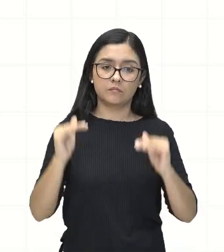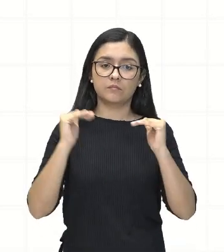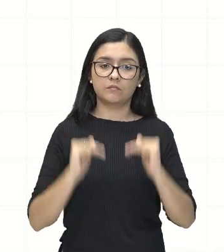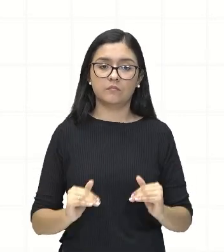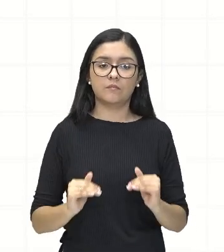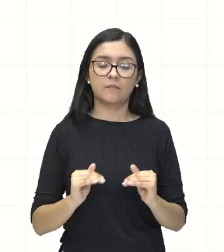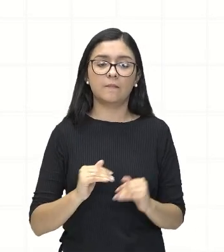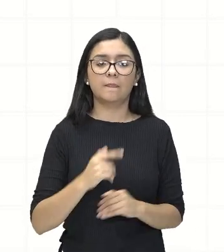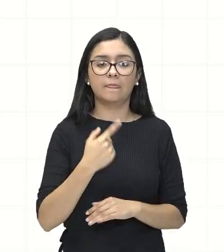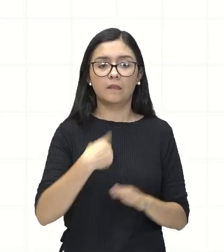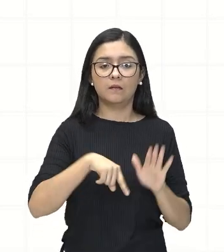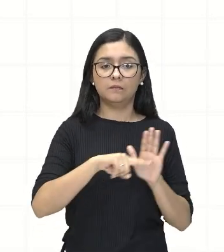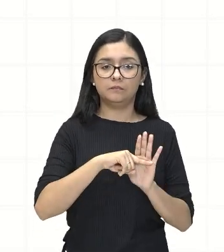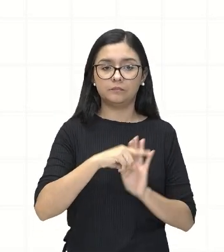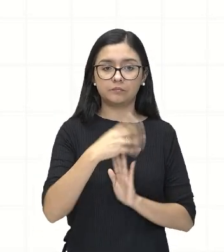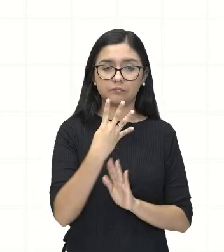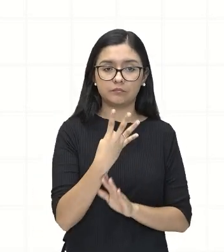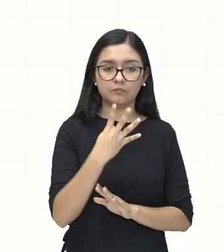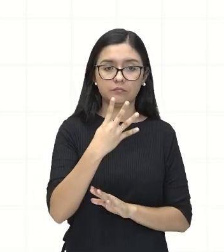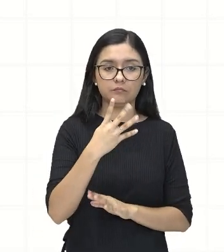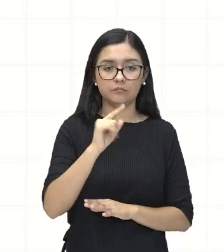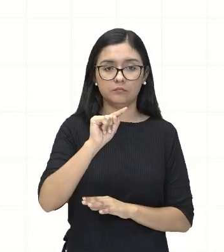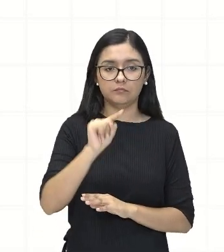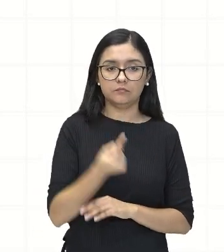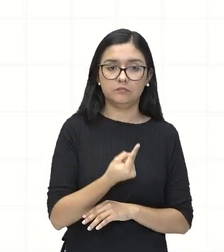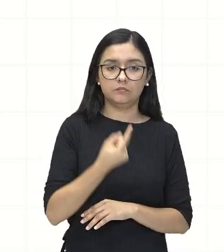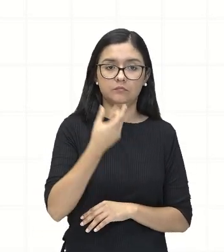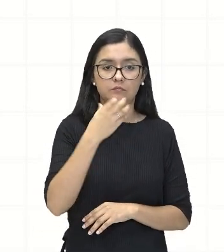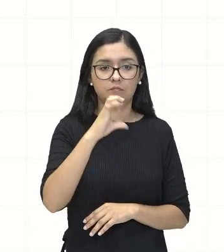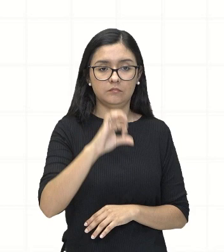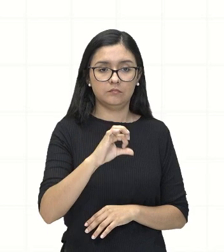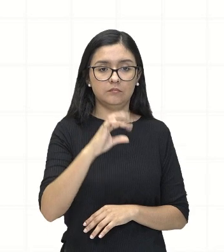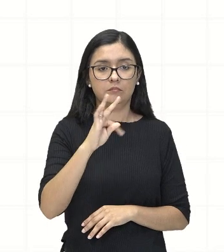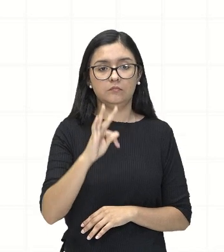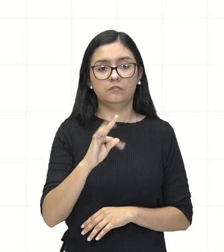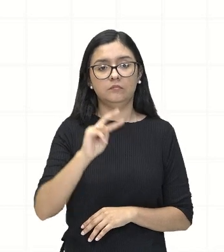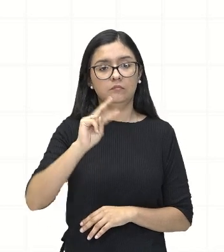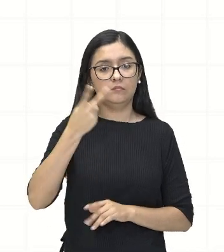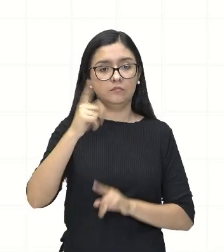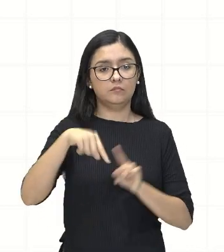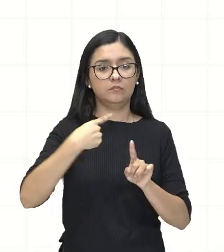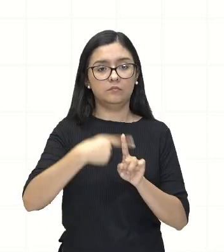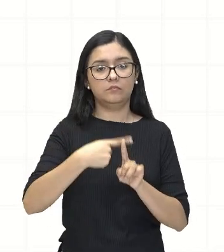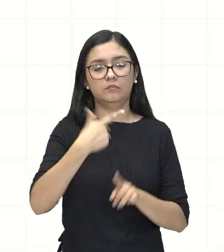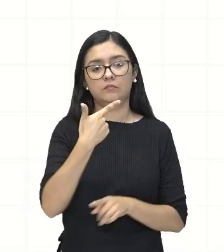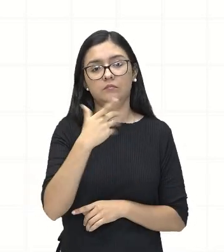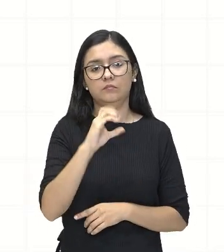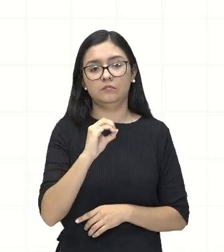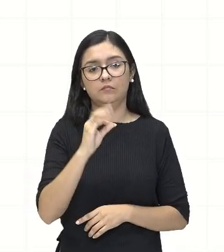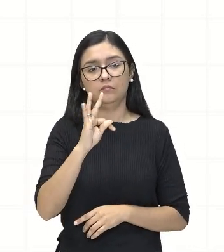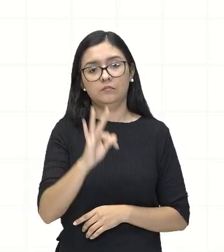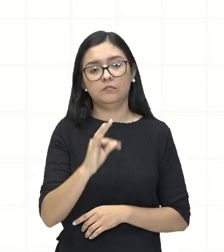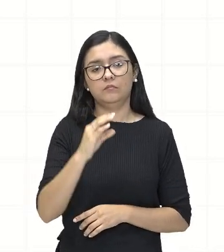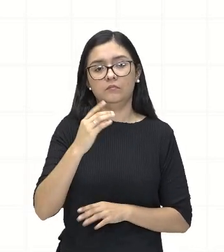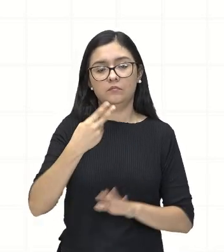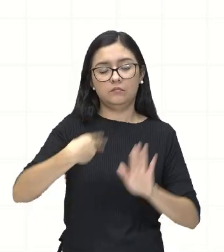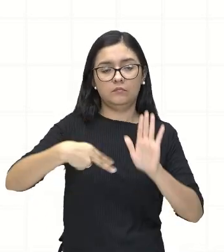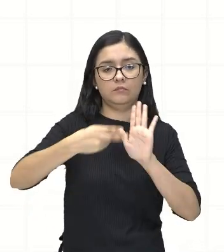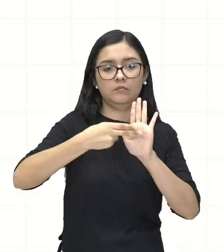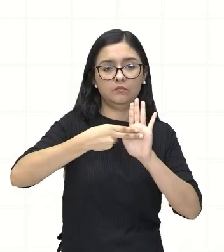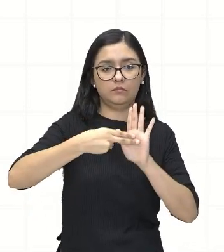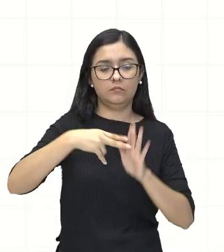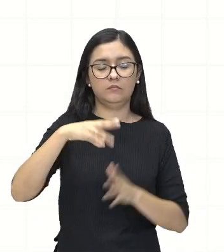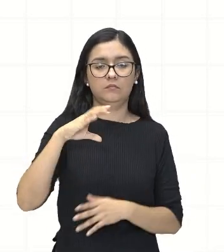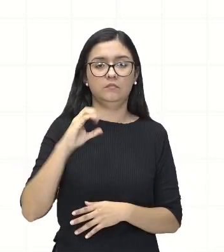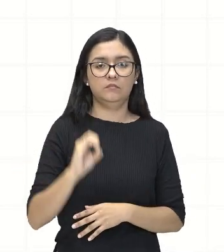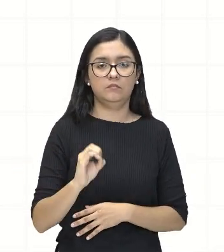lado aqui também, no primeiro membro, que fica visualmente melhor. Então, nossa equação ficou menos 4,9